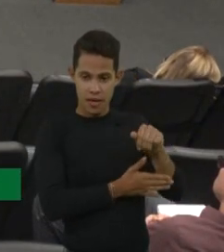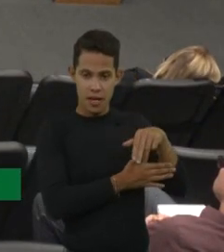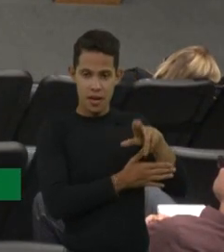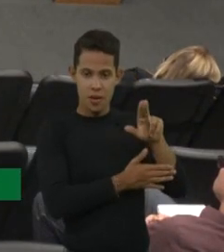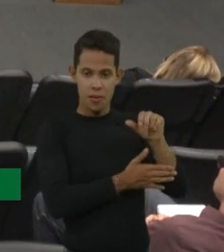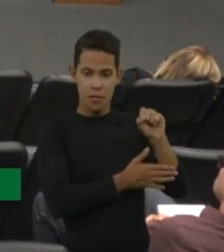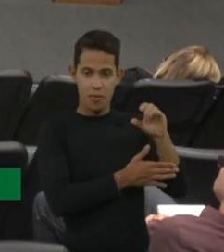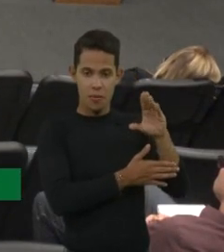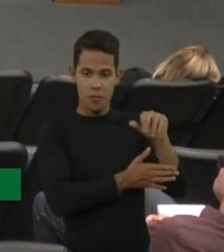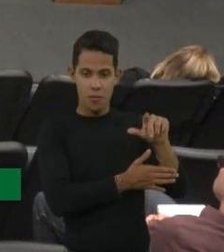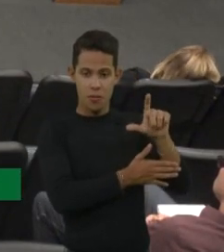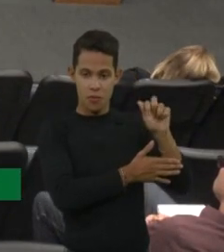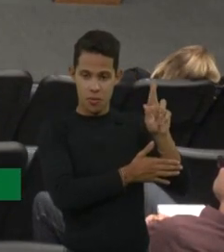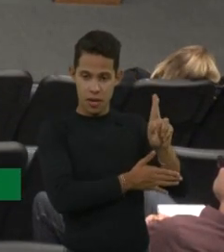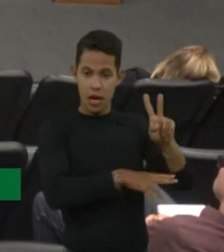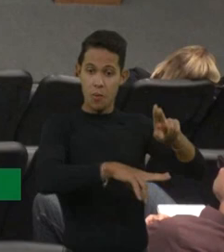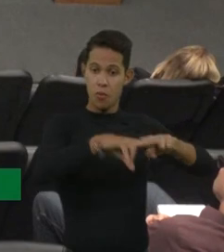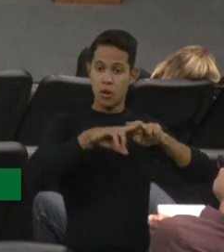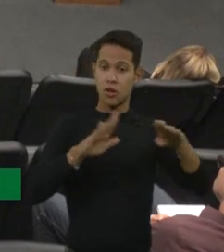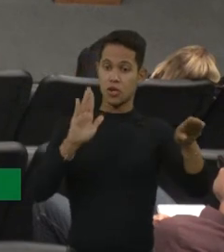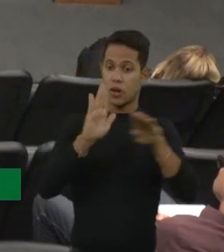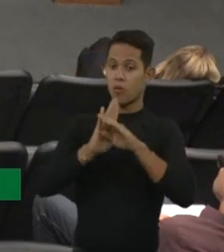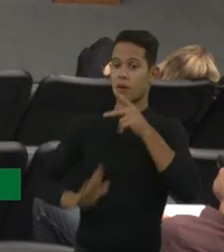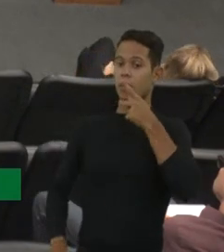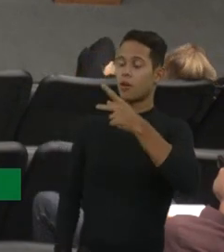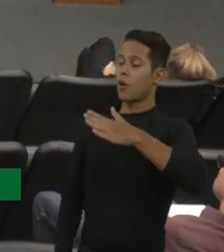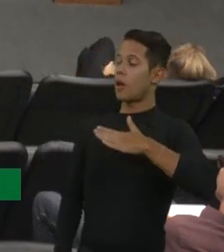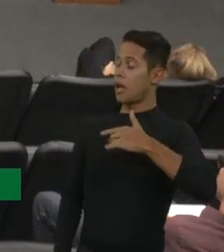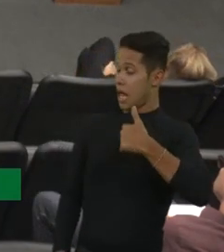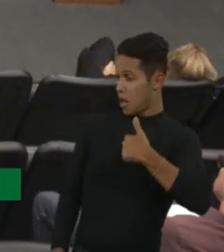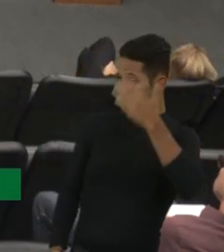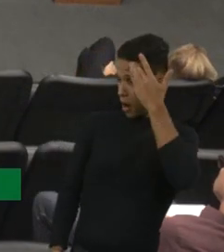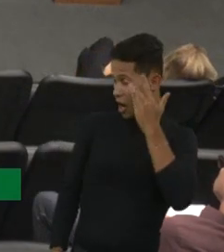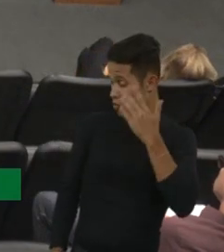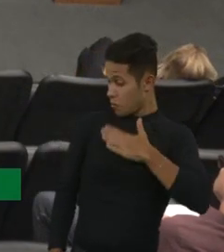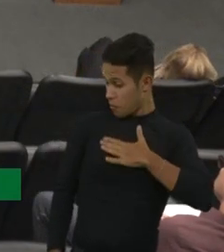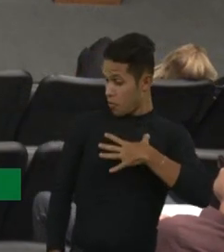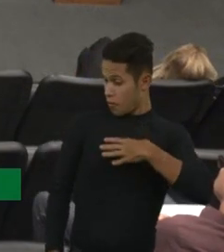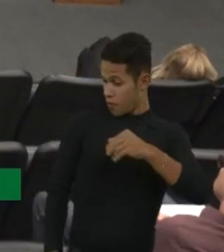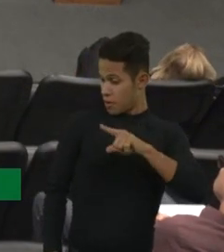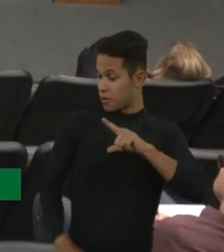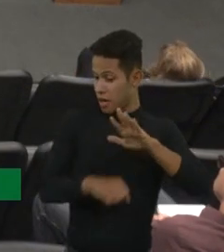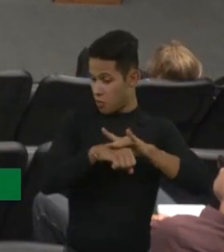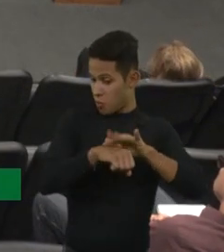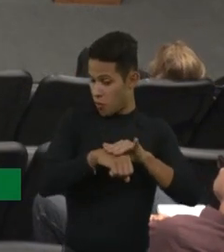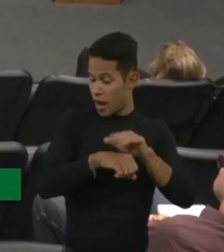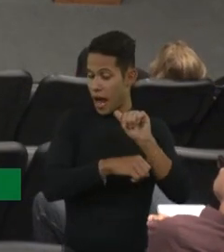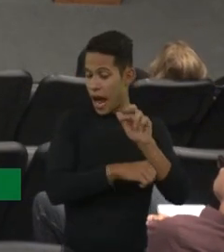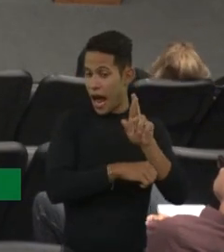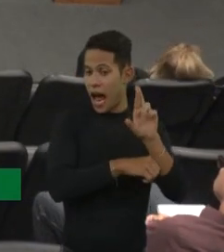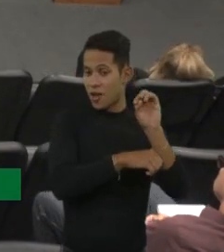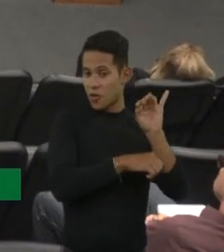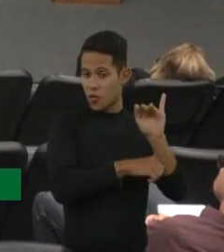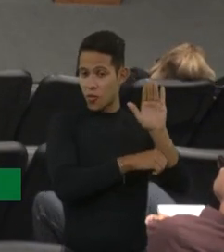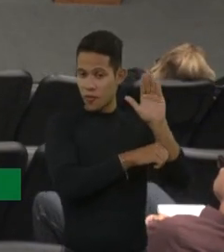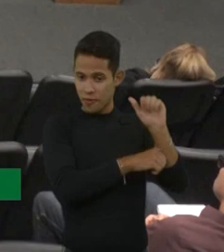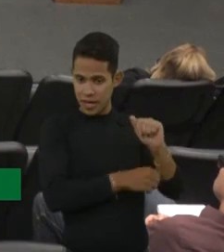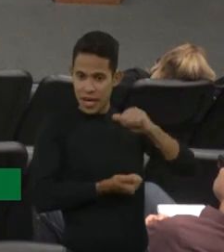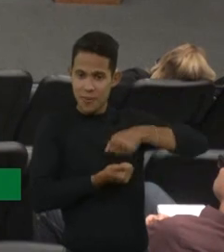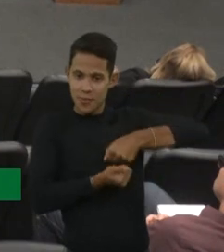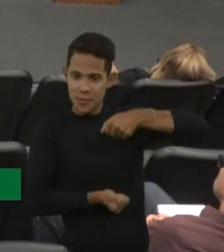pediatra e disse, eu acho que o meu filho tem atrofia muscular espinhal. Então, o que que o pediatra fez?